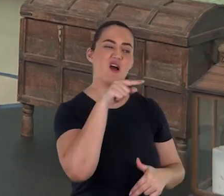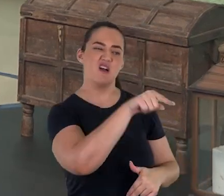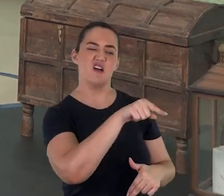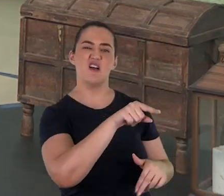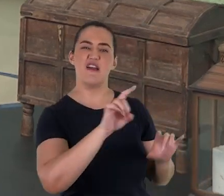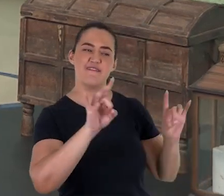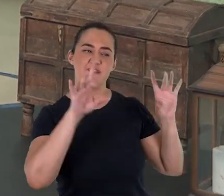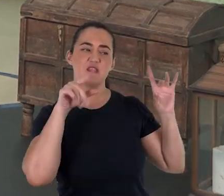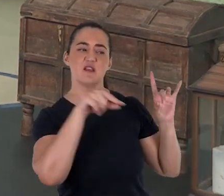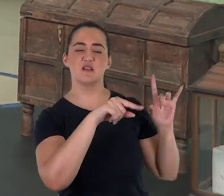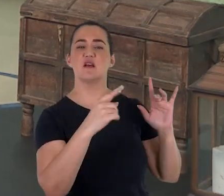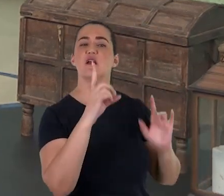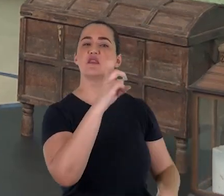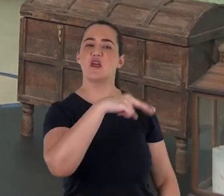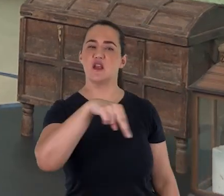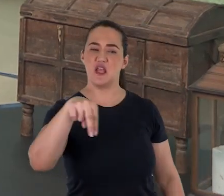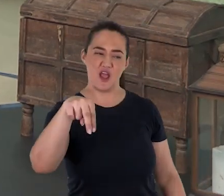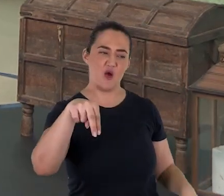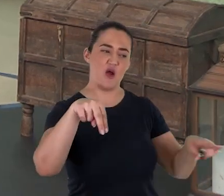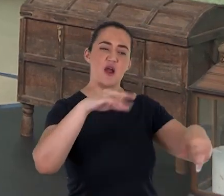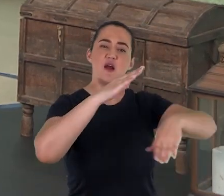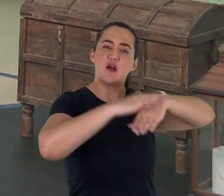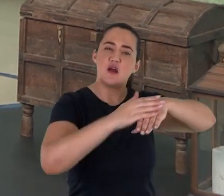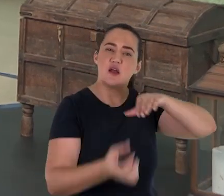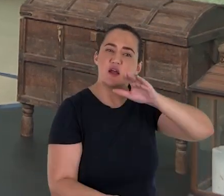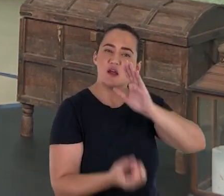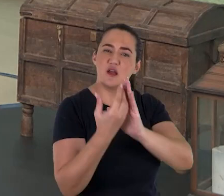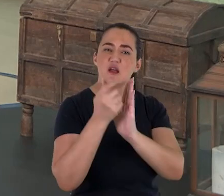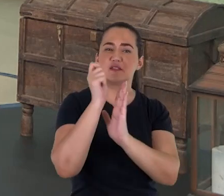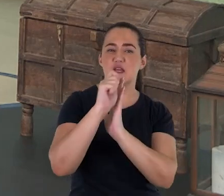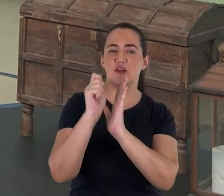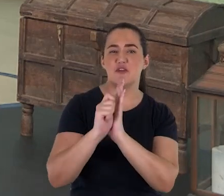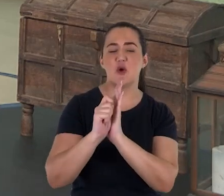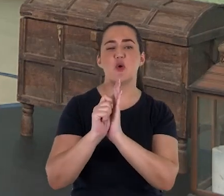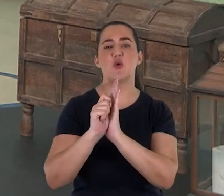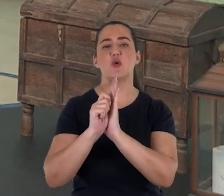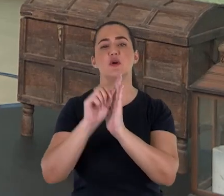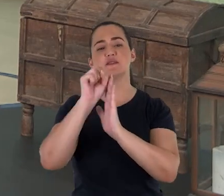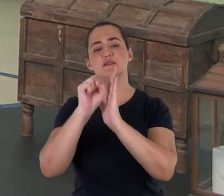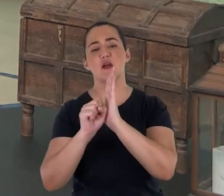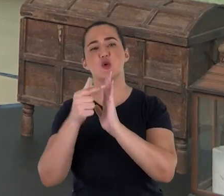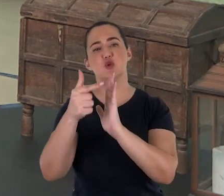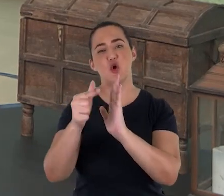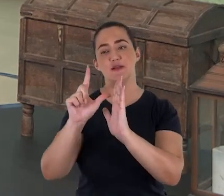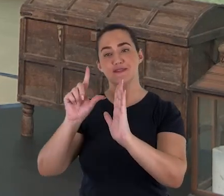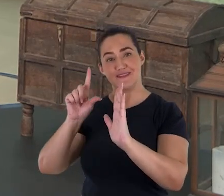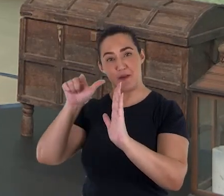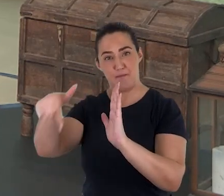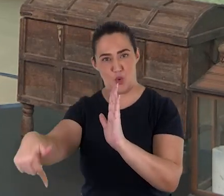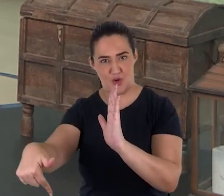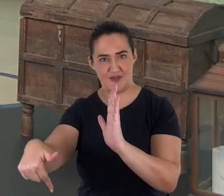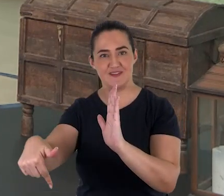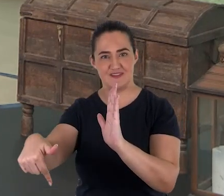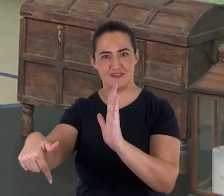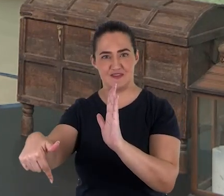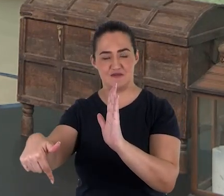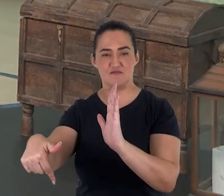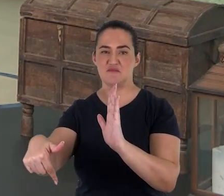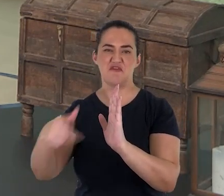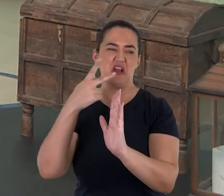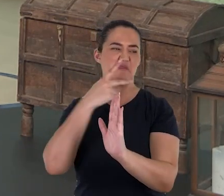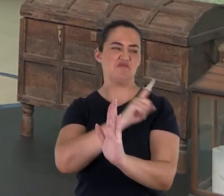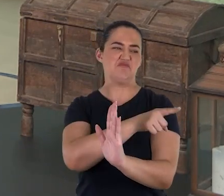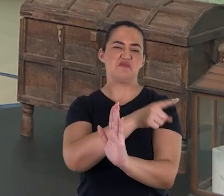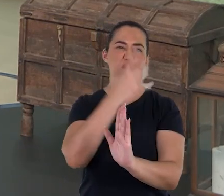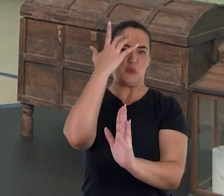de Daniel seria composto depois do segundo século antes de Cristo. Ou seja, a omissão do livro de Daniel na parte profética